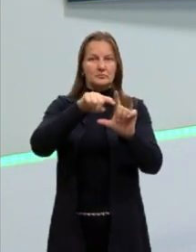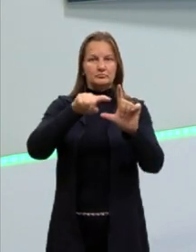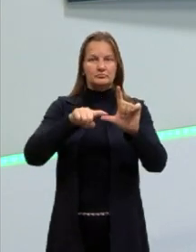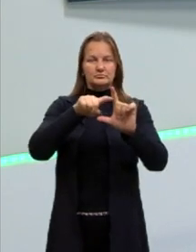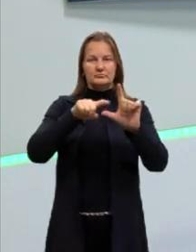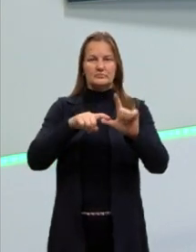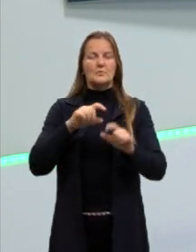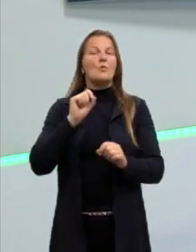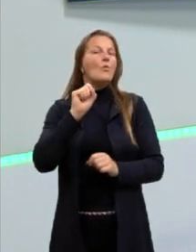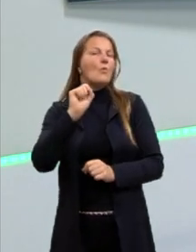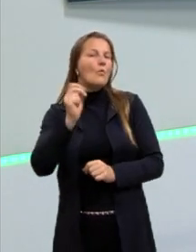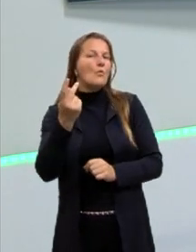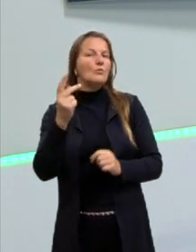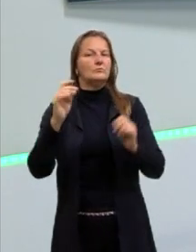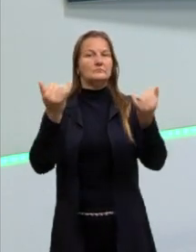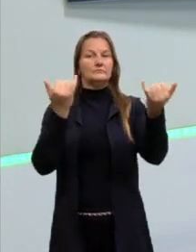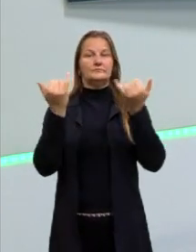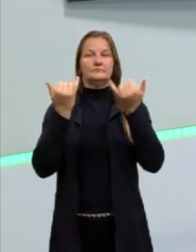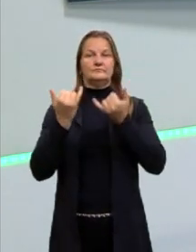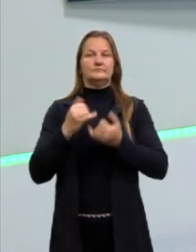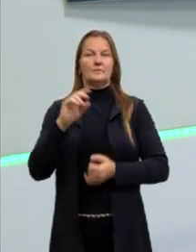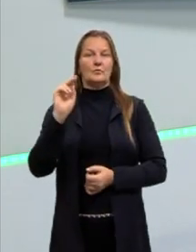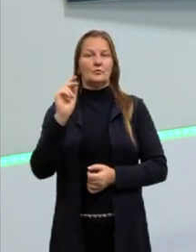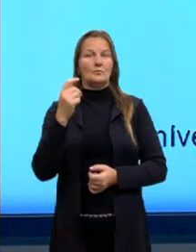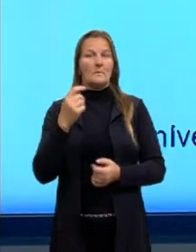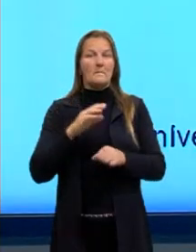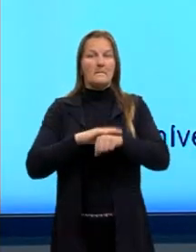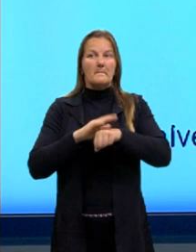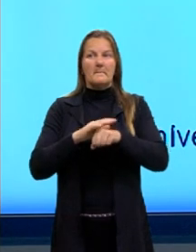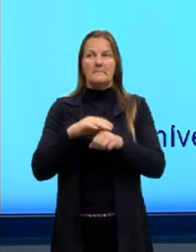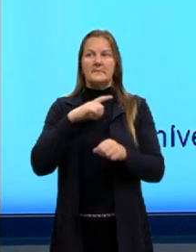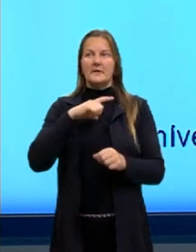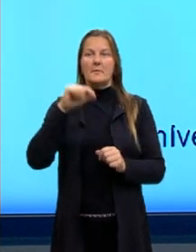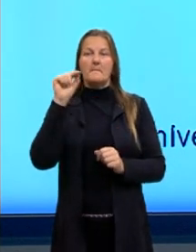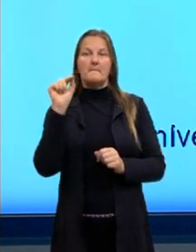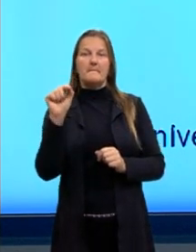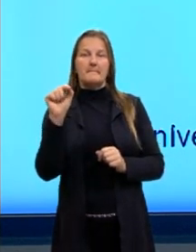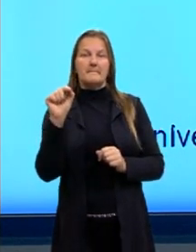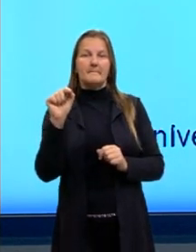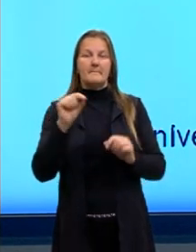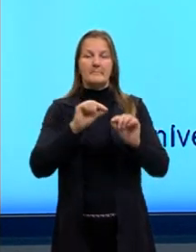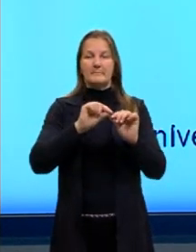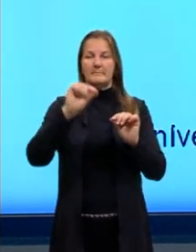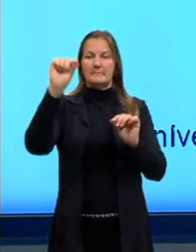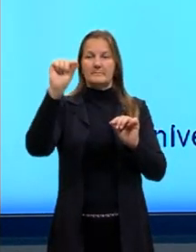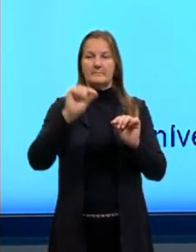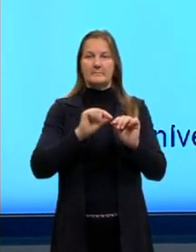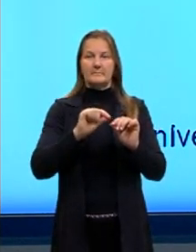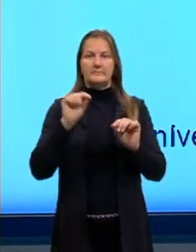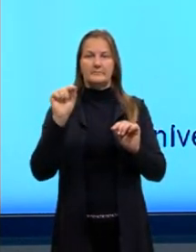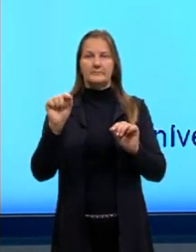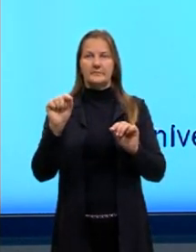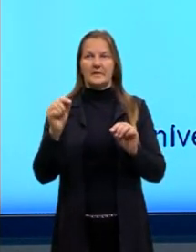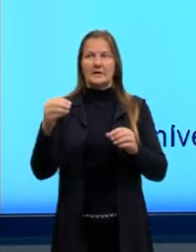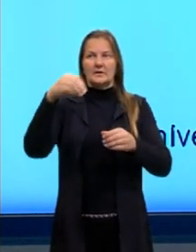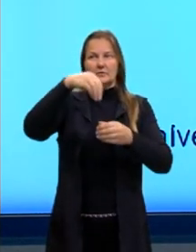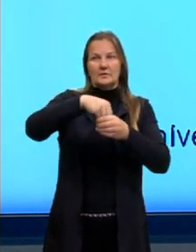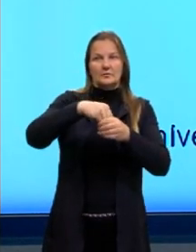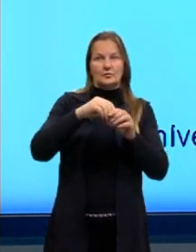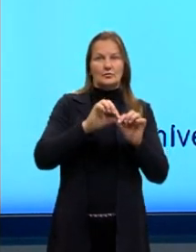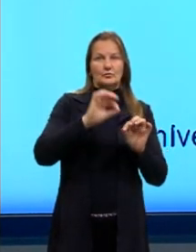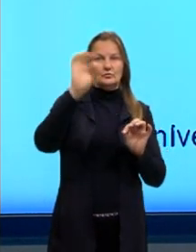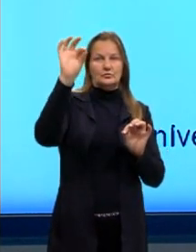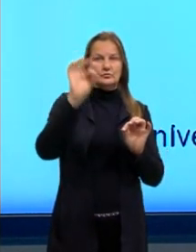outra informação que nós vamos ter agora? Um pontinho. Só que esse ponto, ele não pertence à reta.